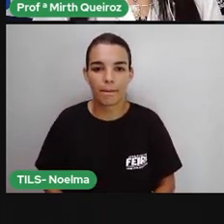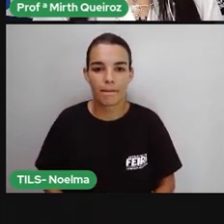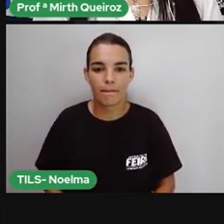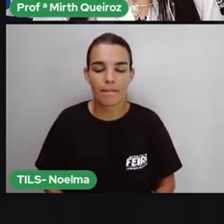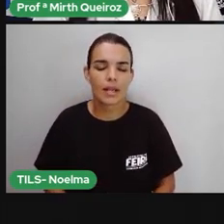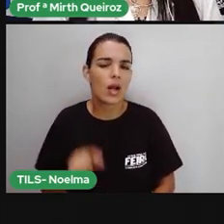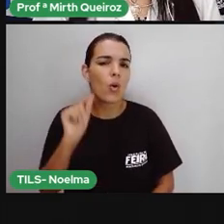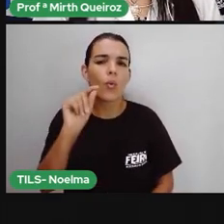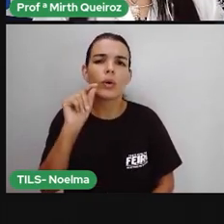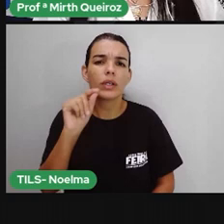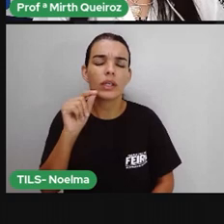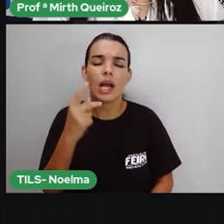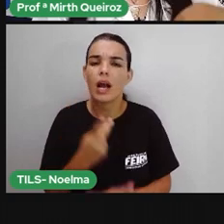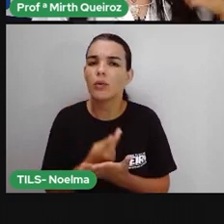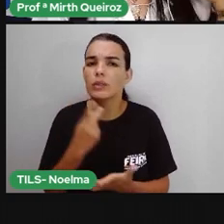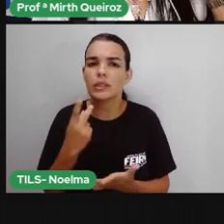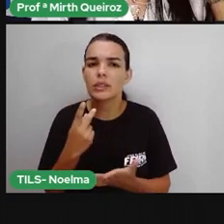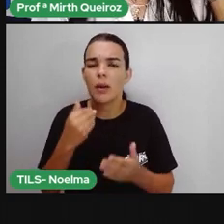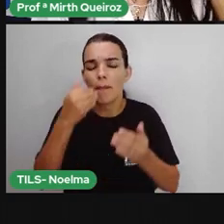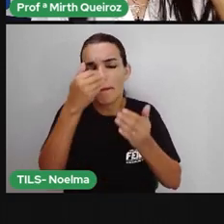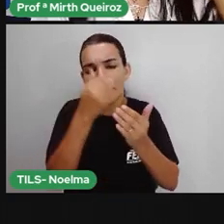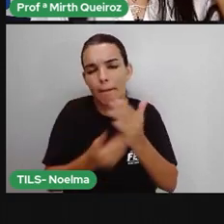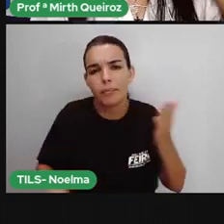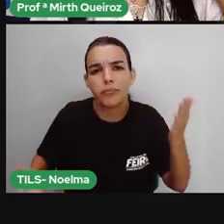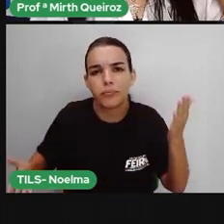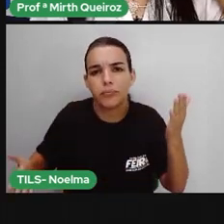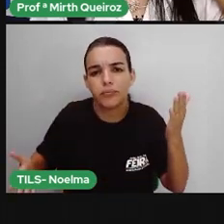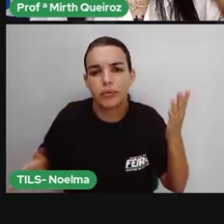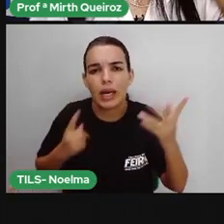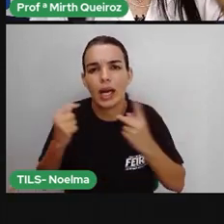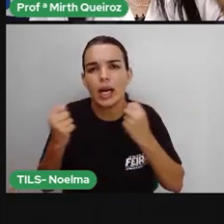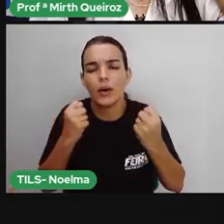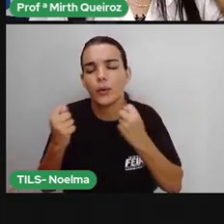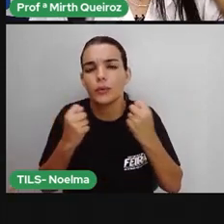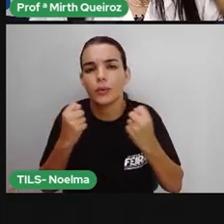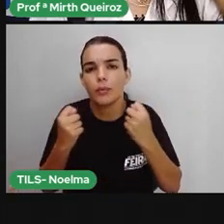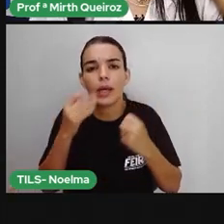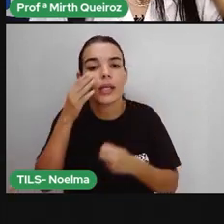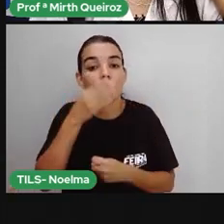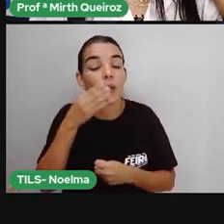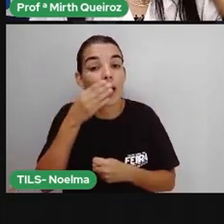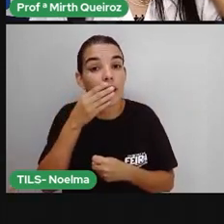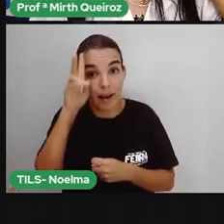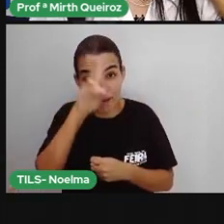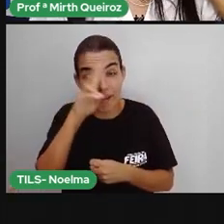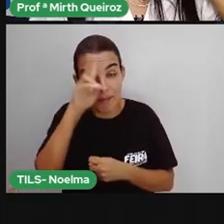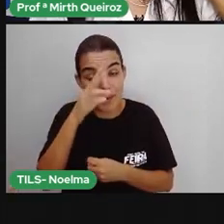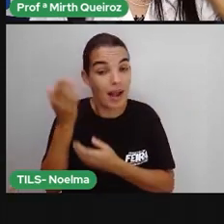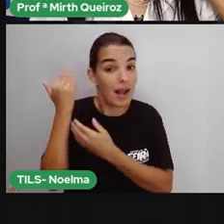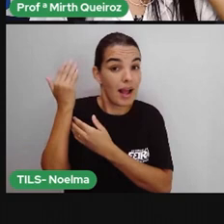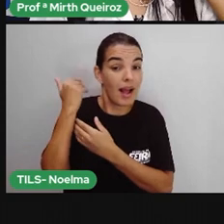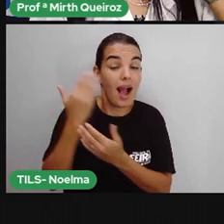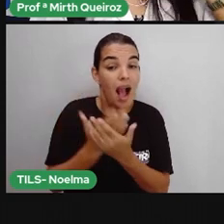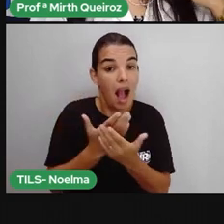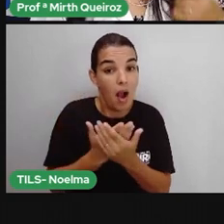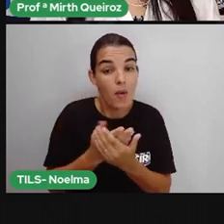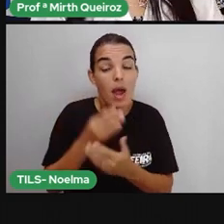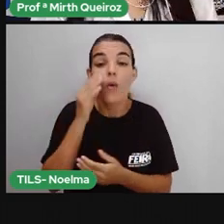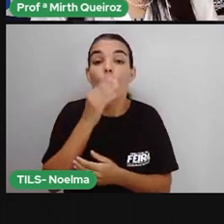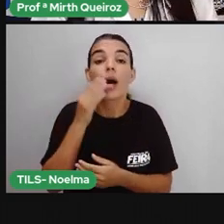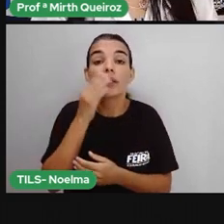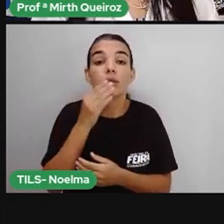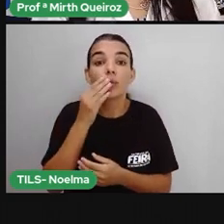O que que causou a queda da economia açucareira? A gente viu que, na outra aula, que o